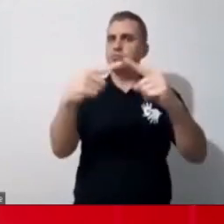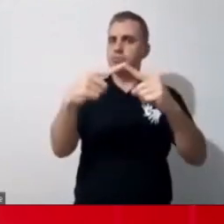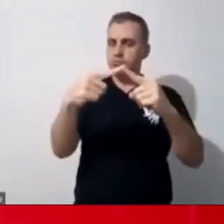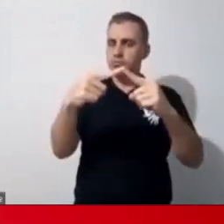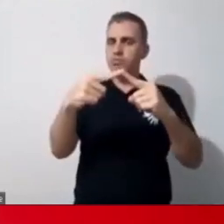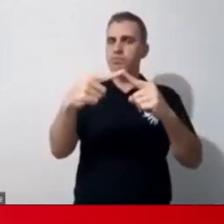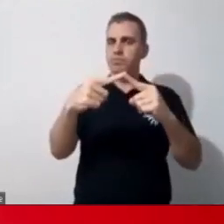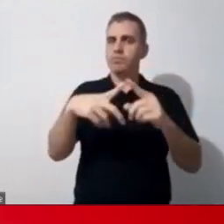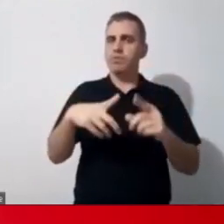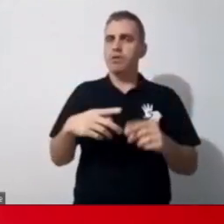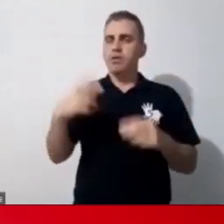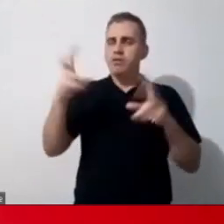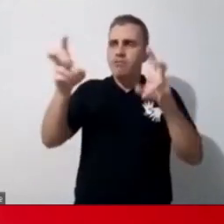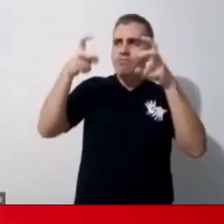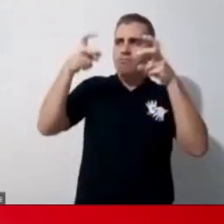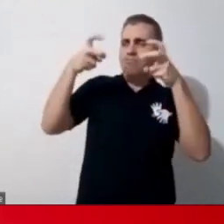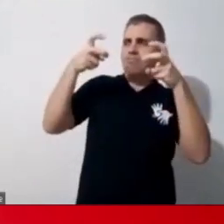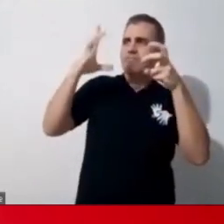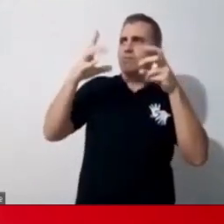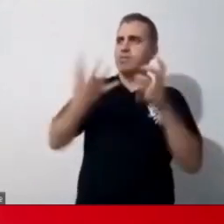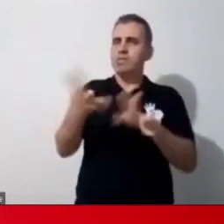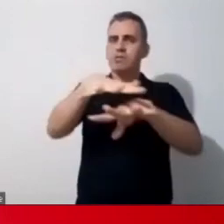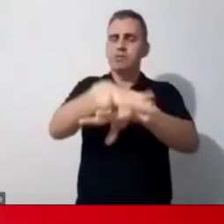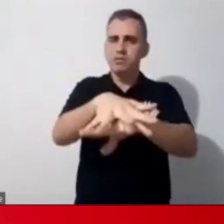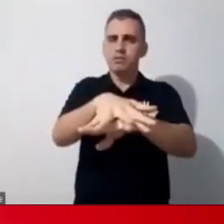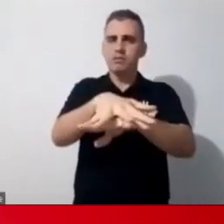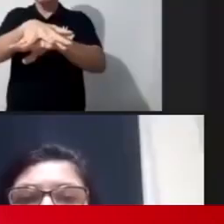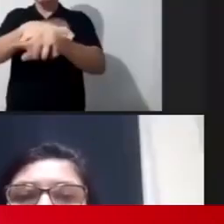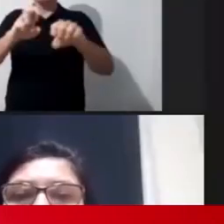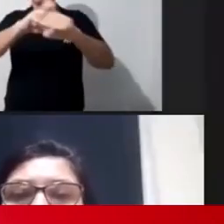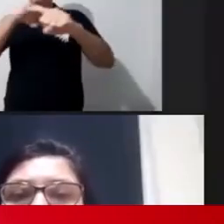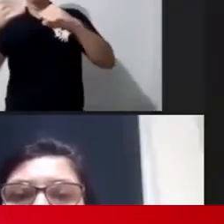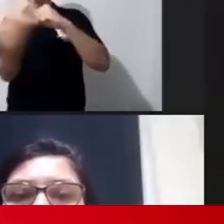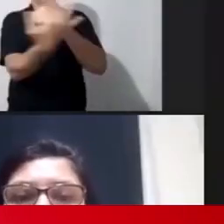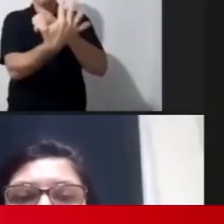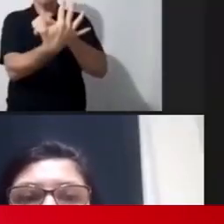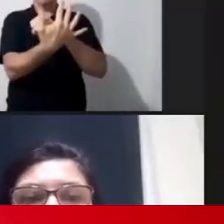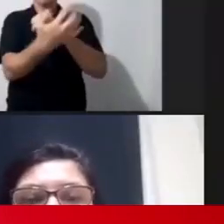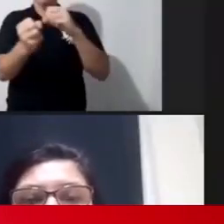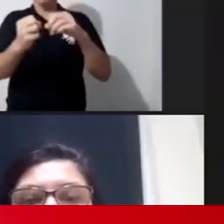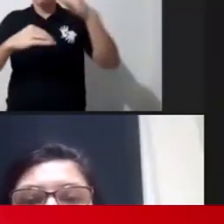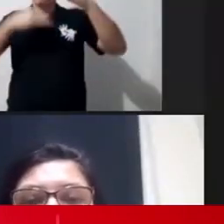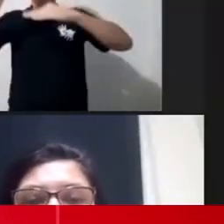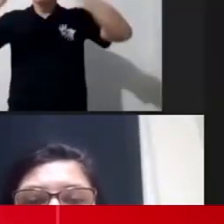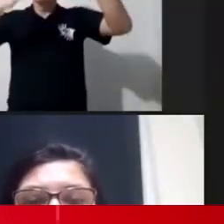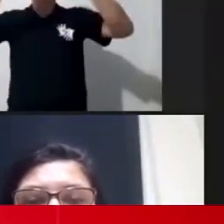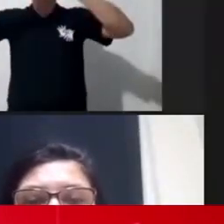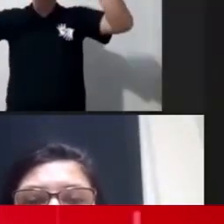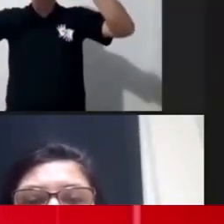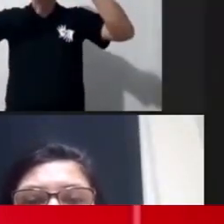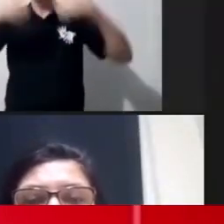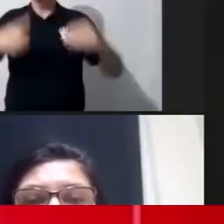a inclusão veio, veio assim, nessa pandemia, ela veio se destacando, e a gente não pode perder isso,